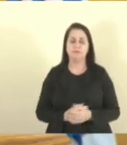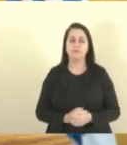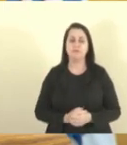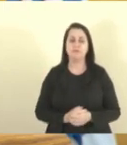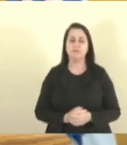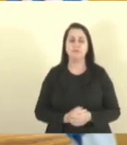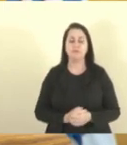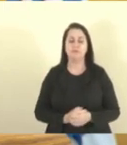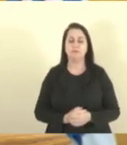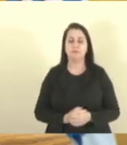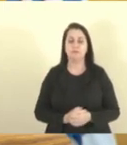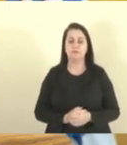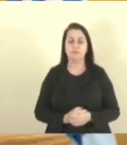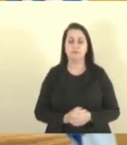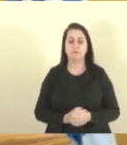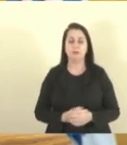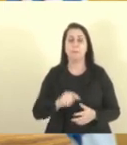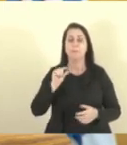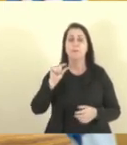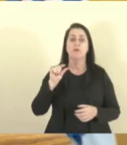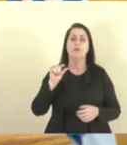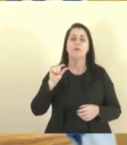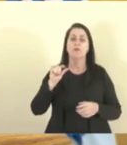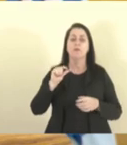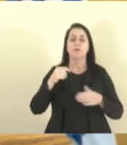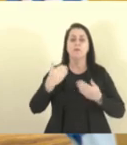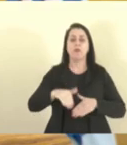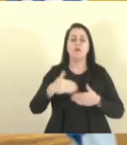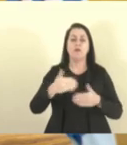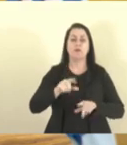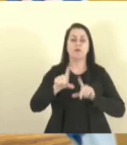e poucos processos seletivos,